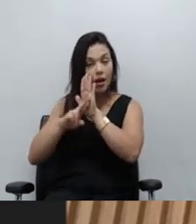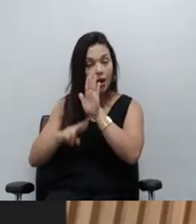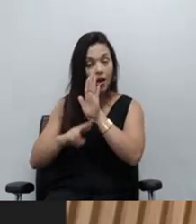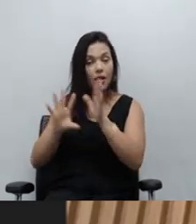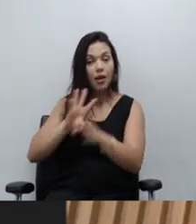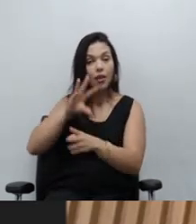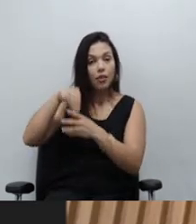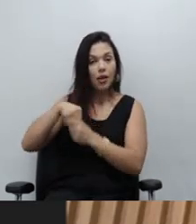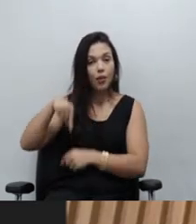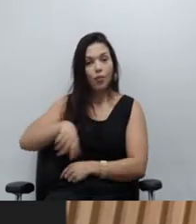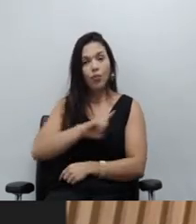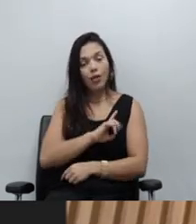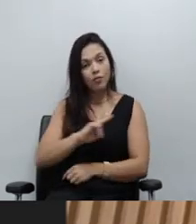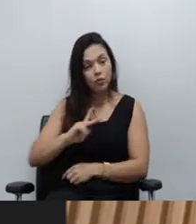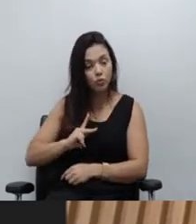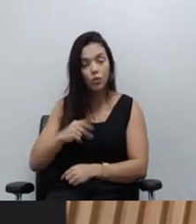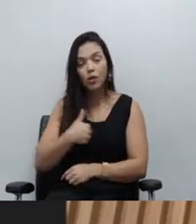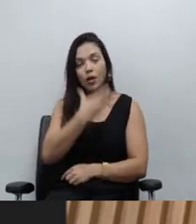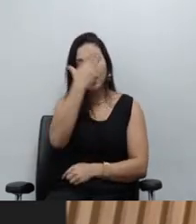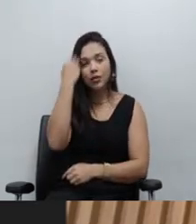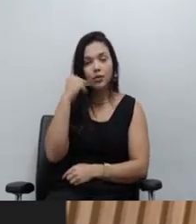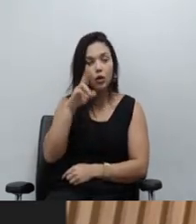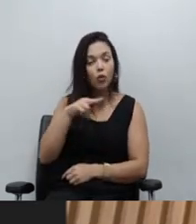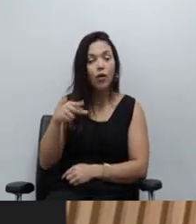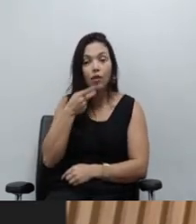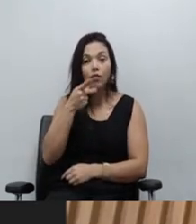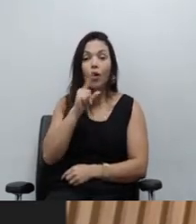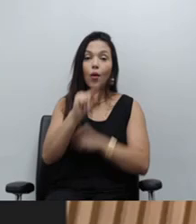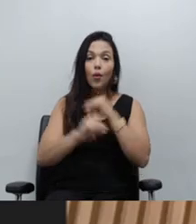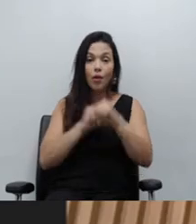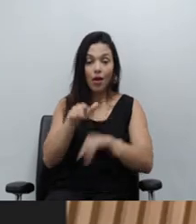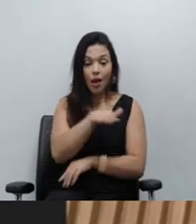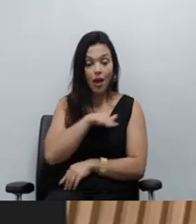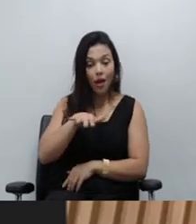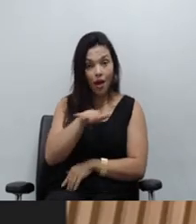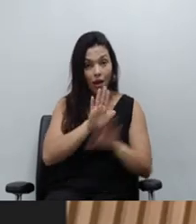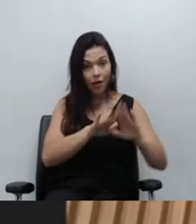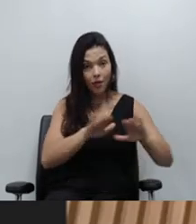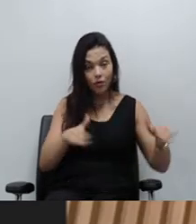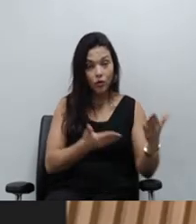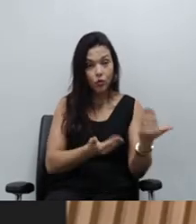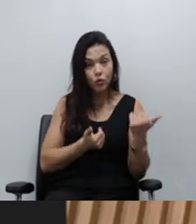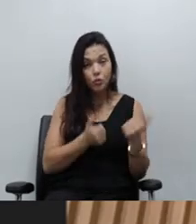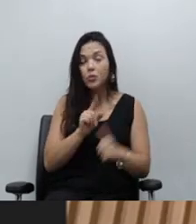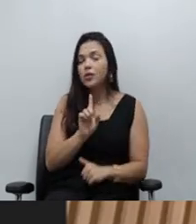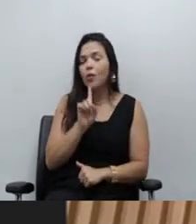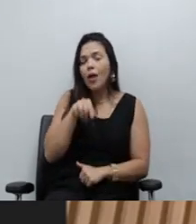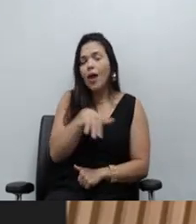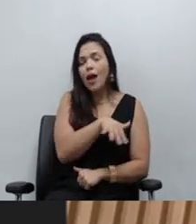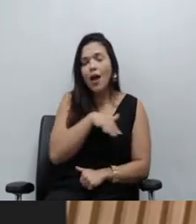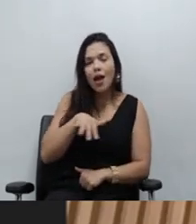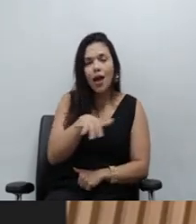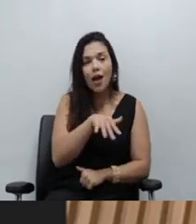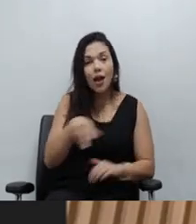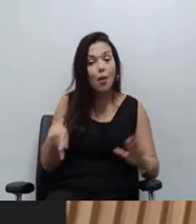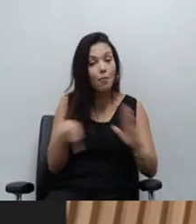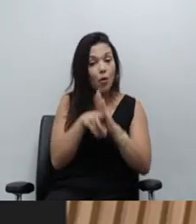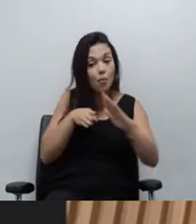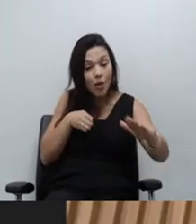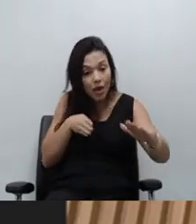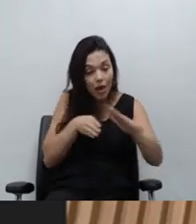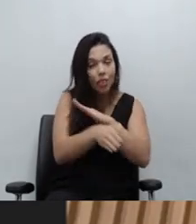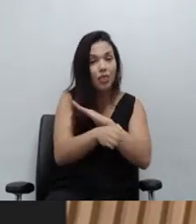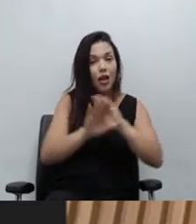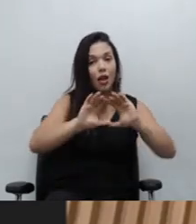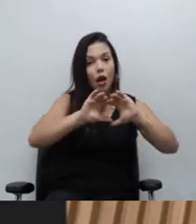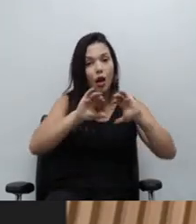A gente não pode esquecer de falar que a área da Infância e Juventude é uma área que é porta de entrada